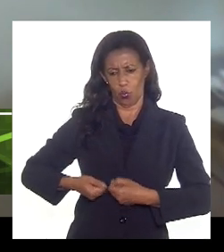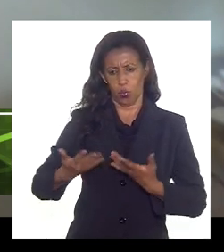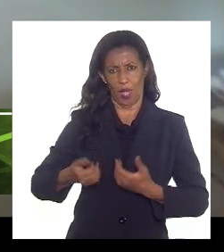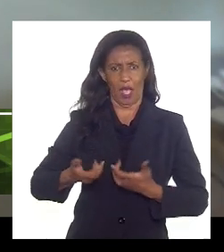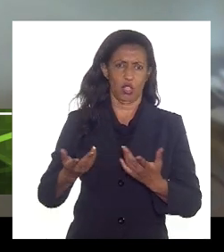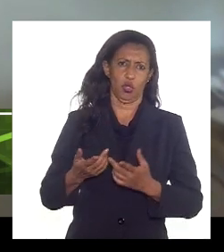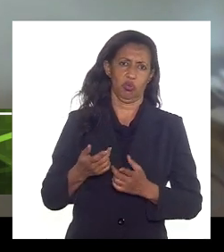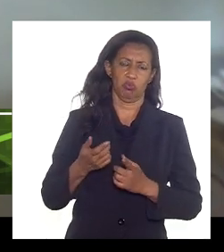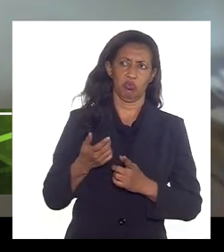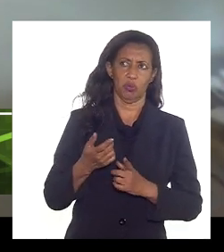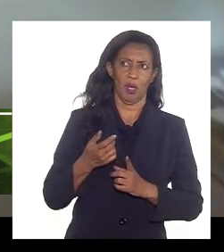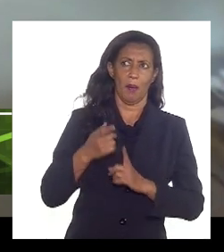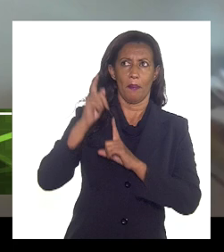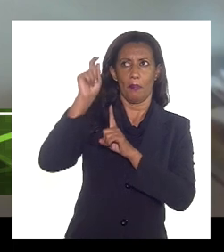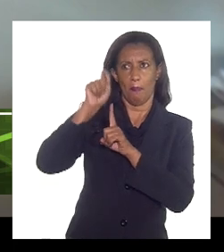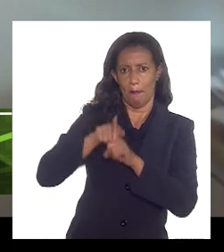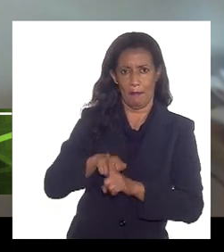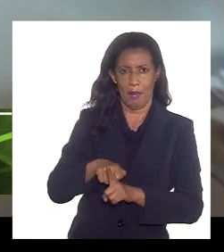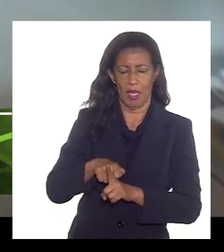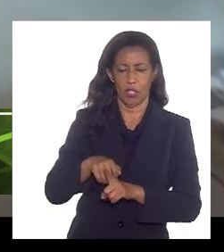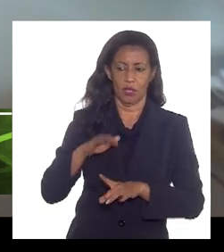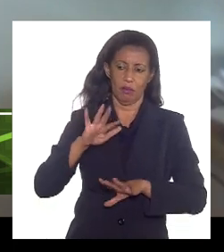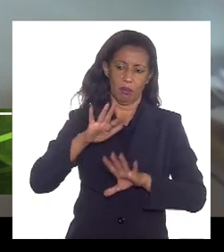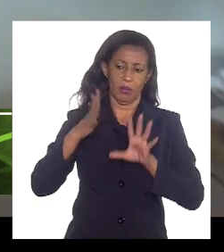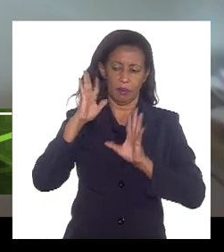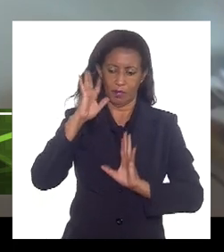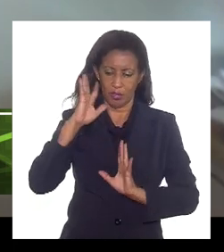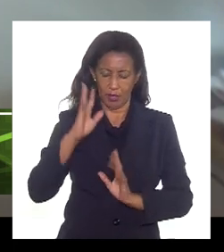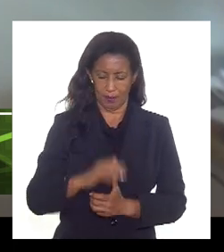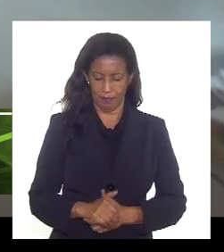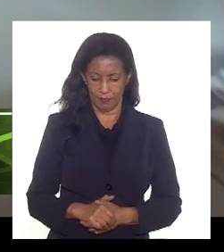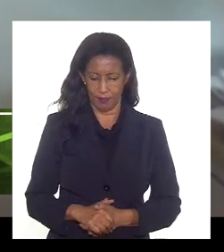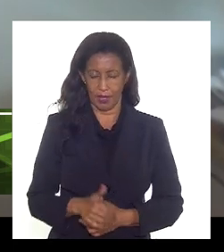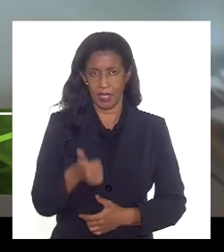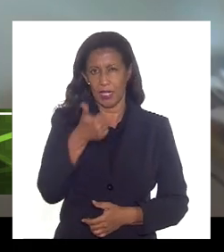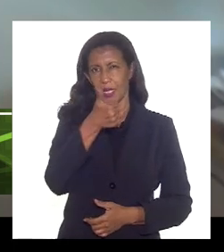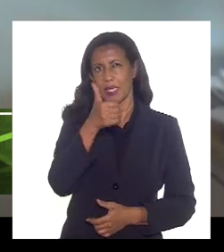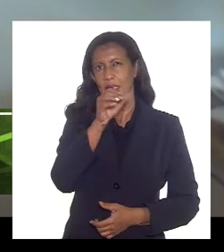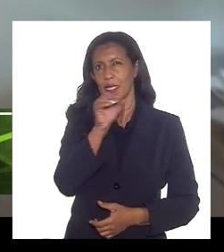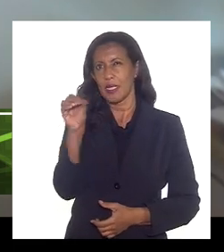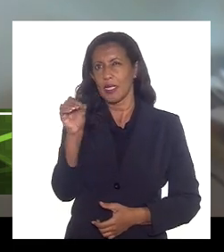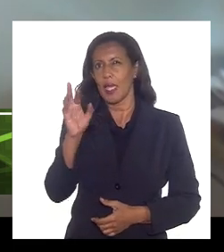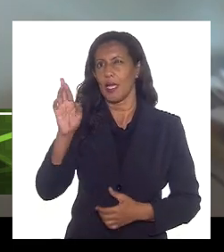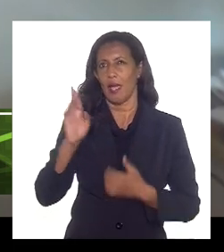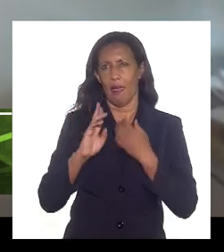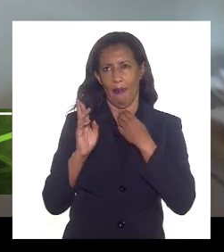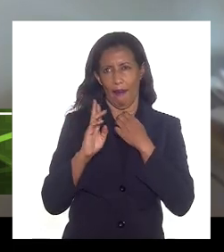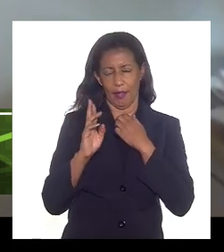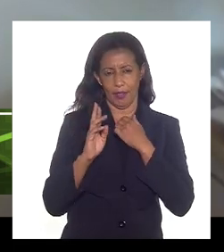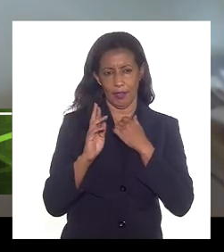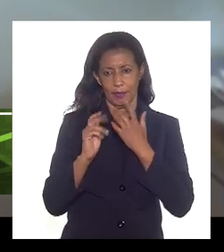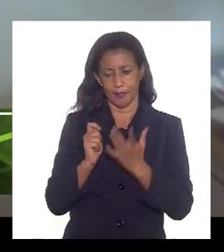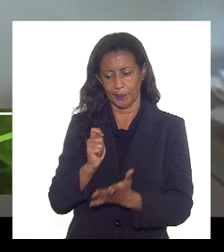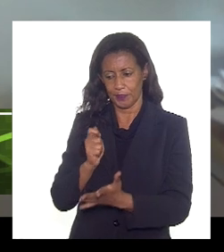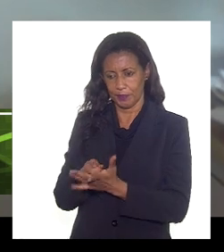mensal que vai gastar imaginemos 100 reais de gás